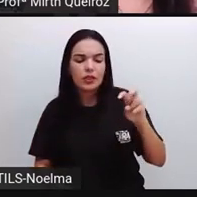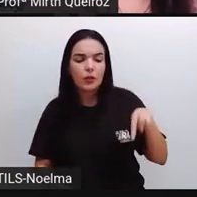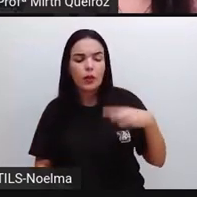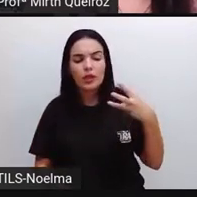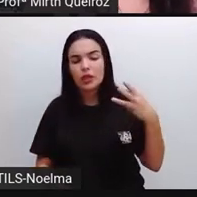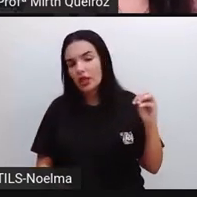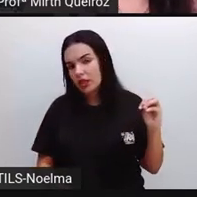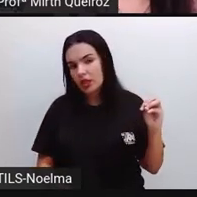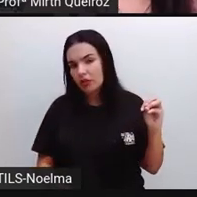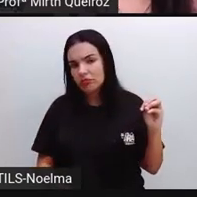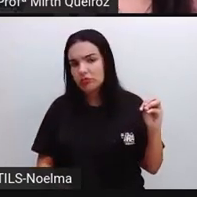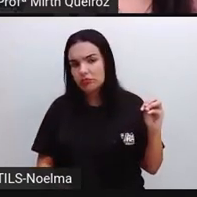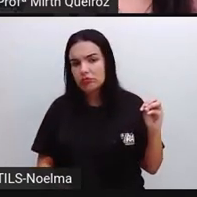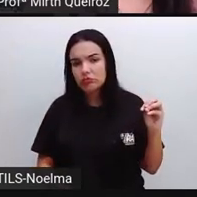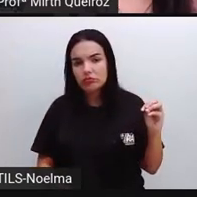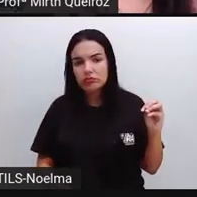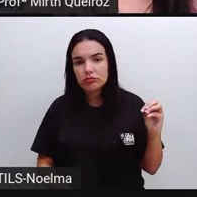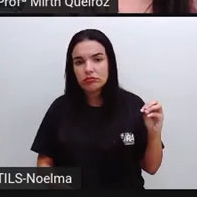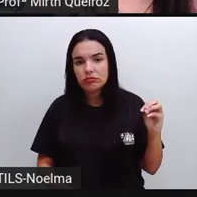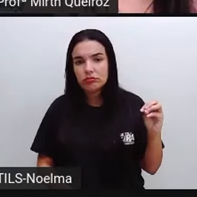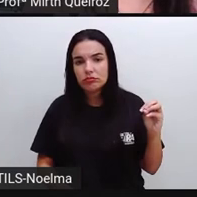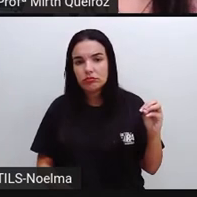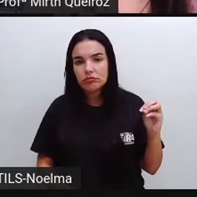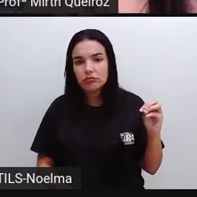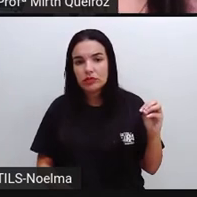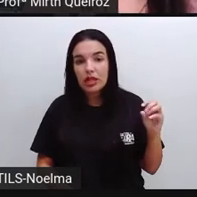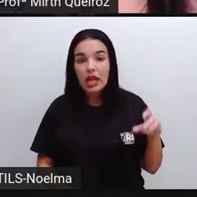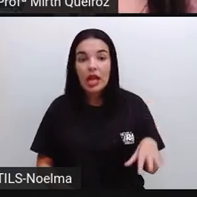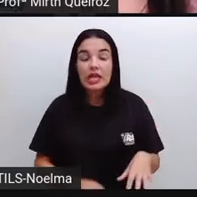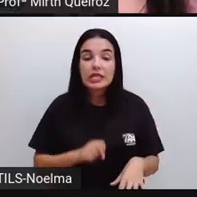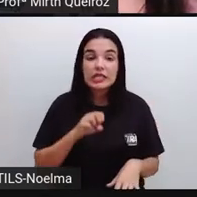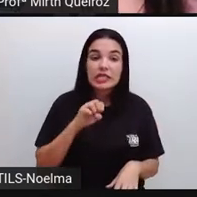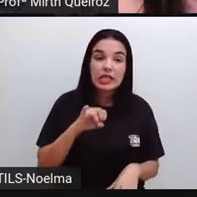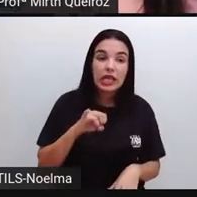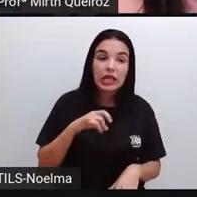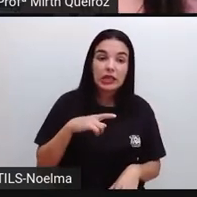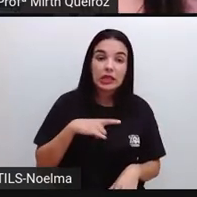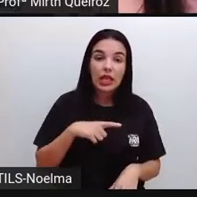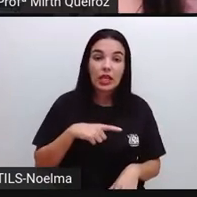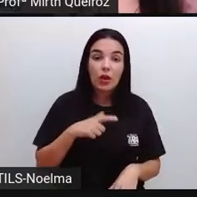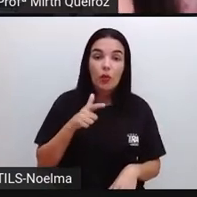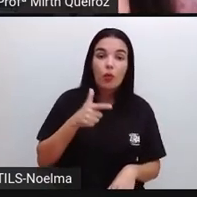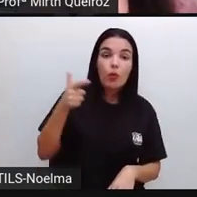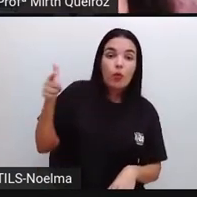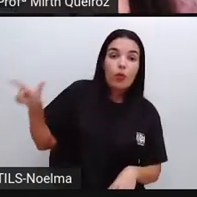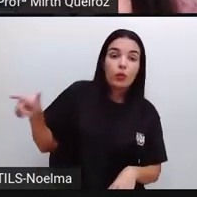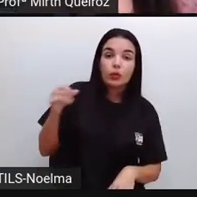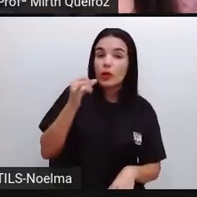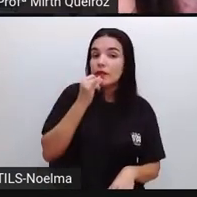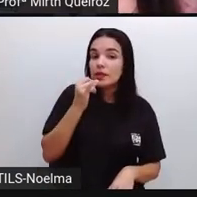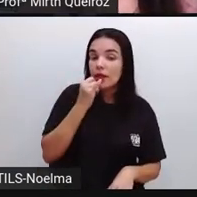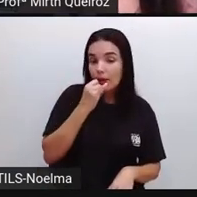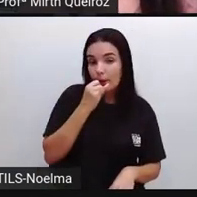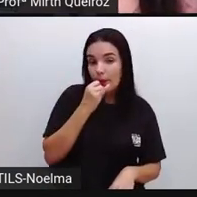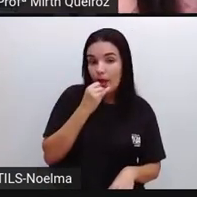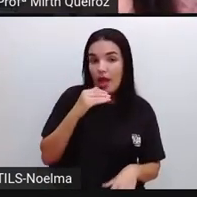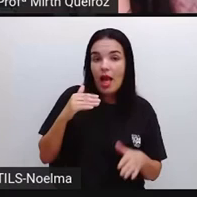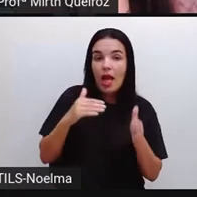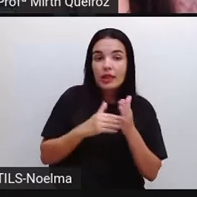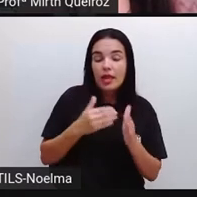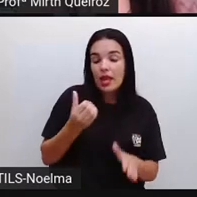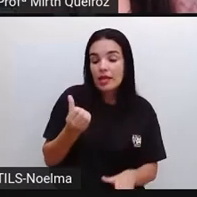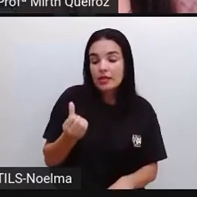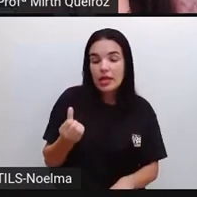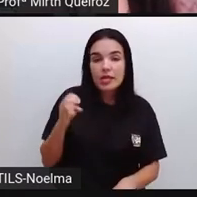,30, né?$ 25,30. Aí, nós já temos um outro exemplo, outro exemplo, né? Que até 6